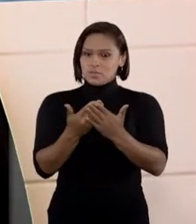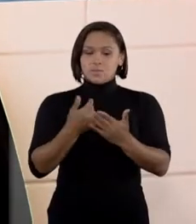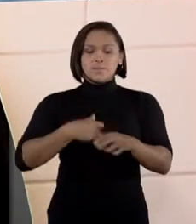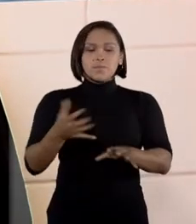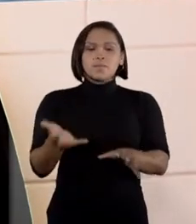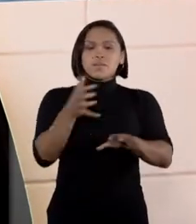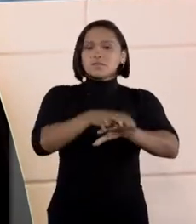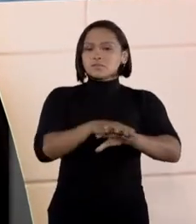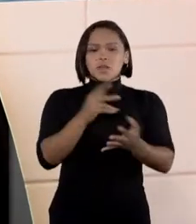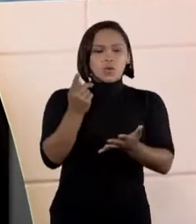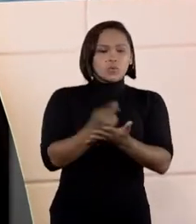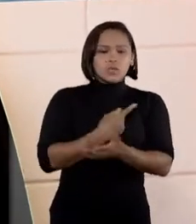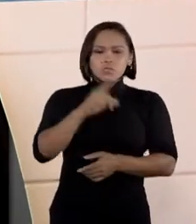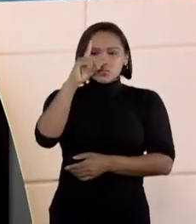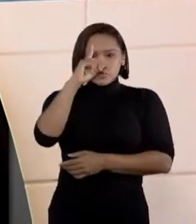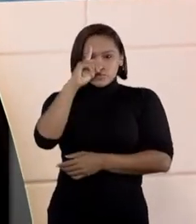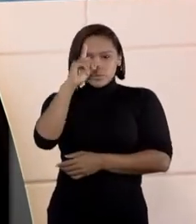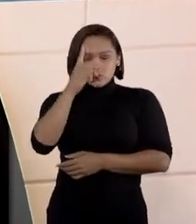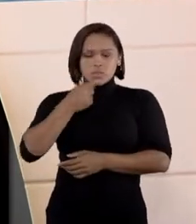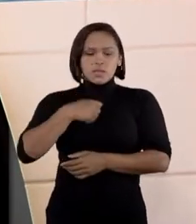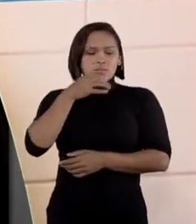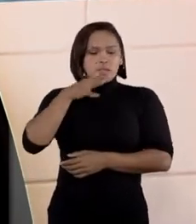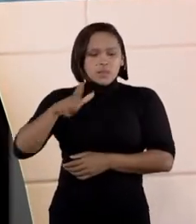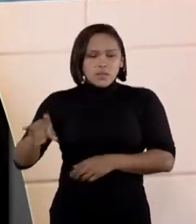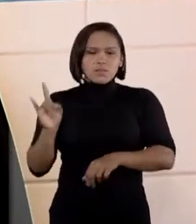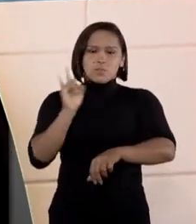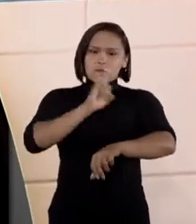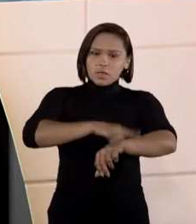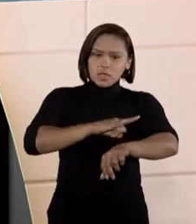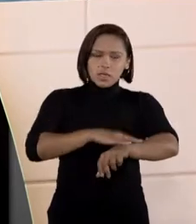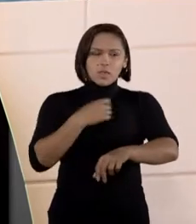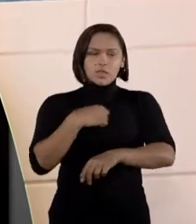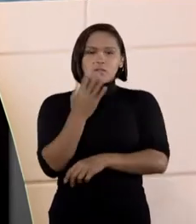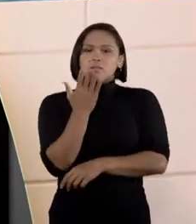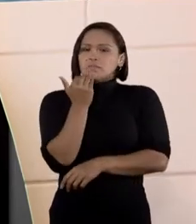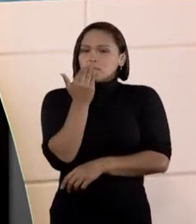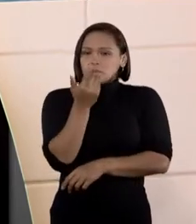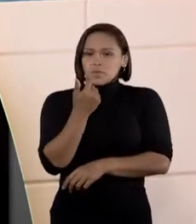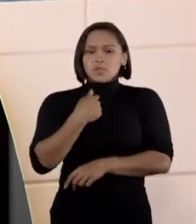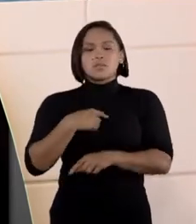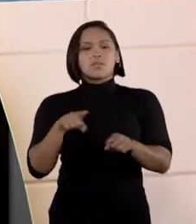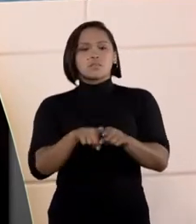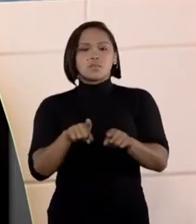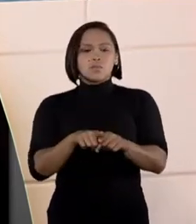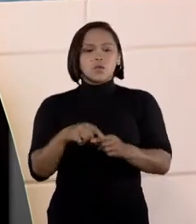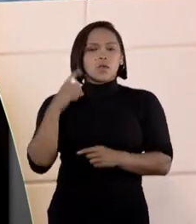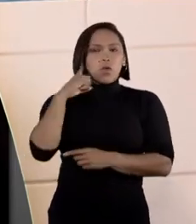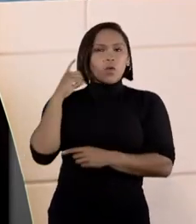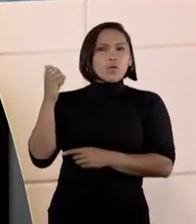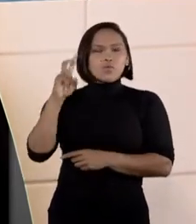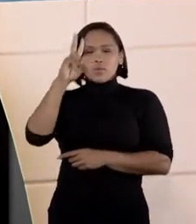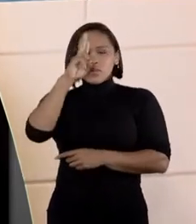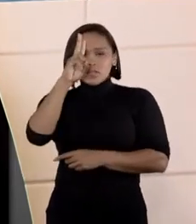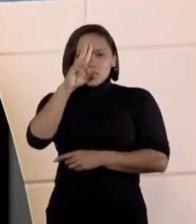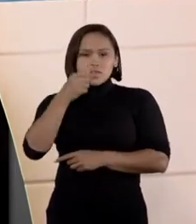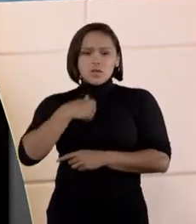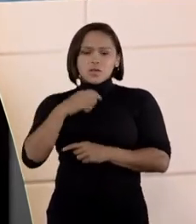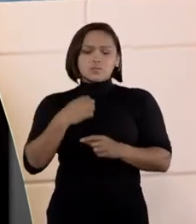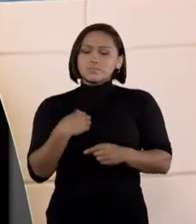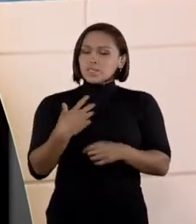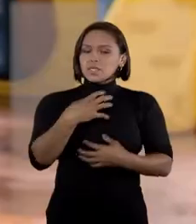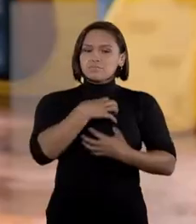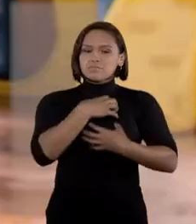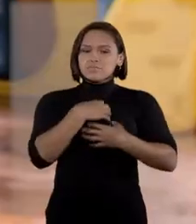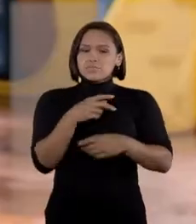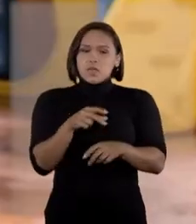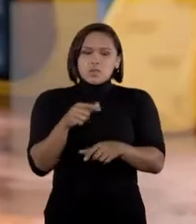acontece o tempo inteiro. É quando a criança vai ao banheiro, quando ela está se alimentando, quando, né, está ouvindo uma história. A gente trabalha